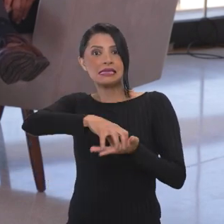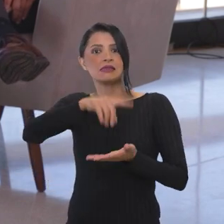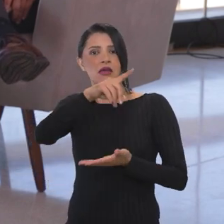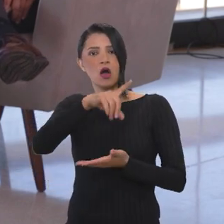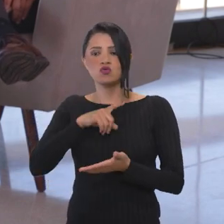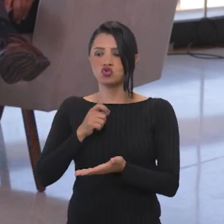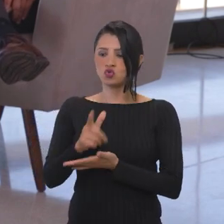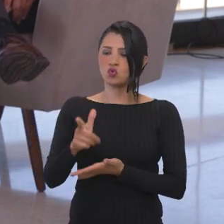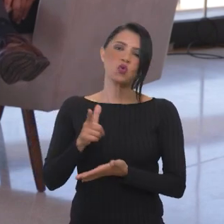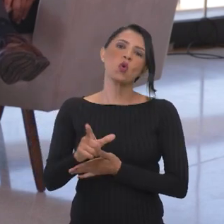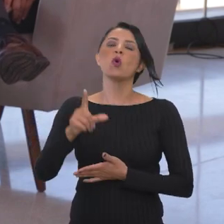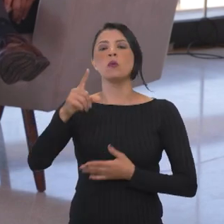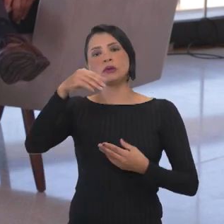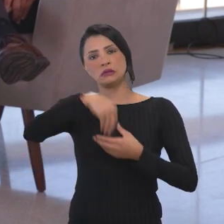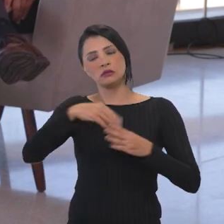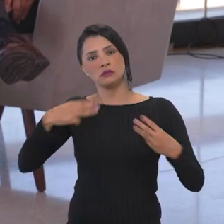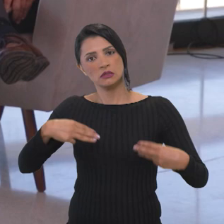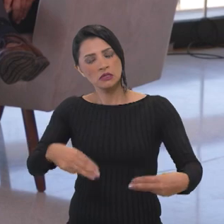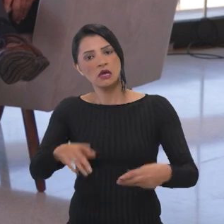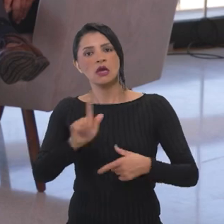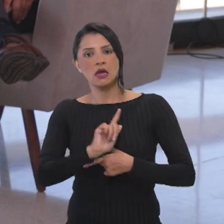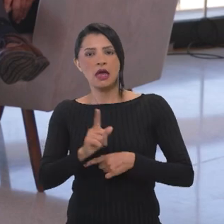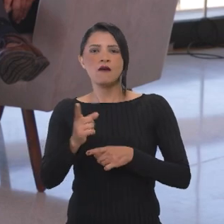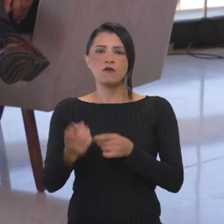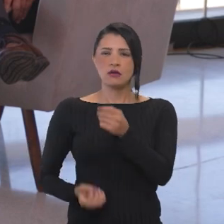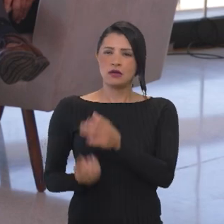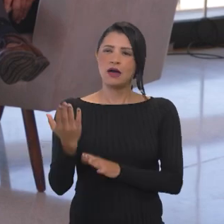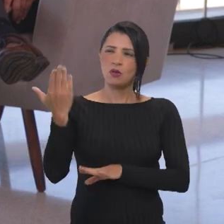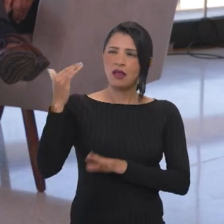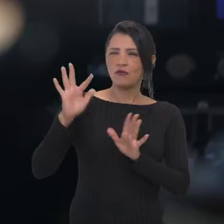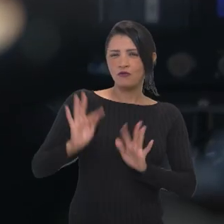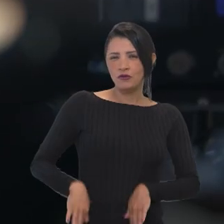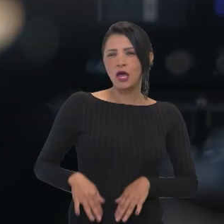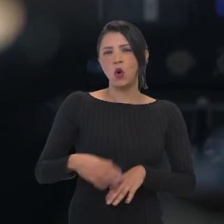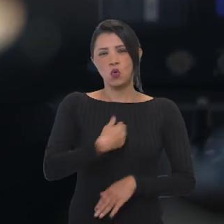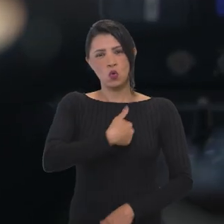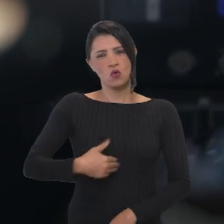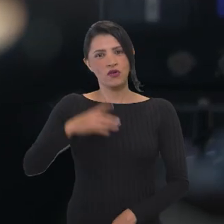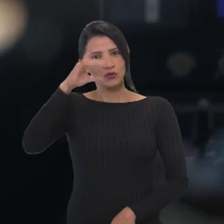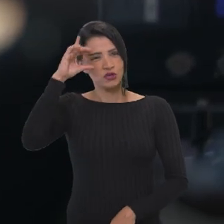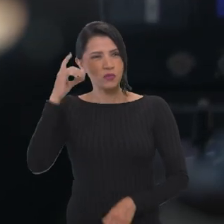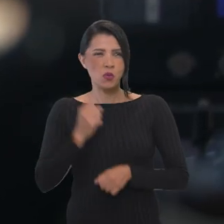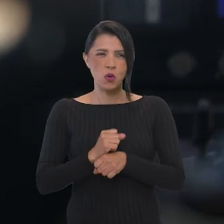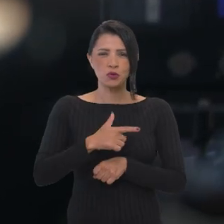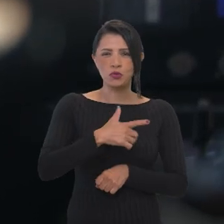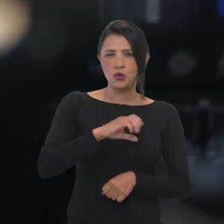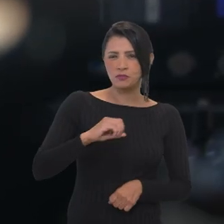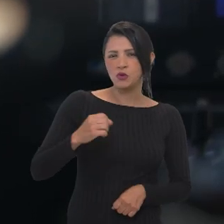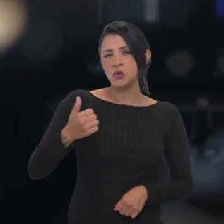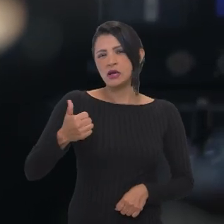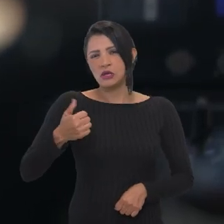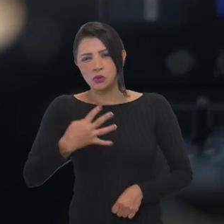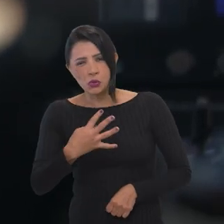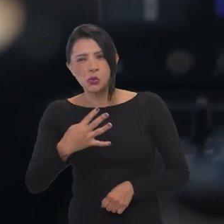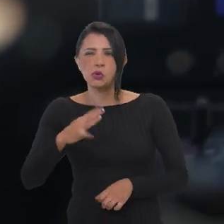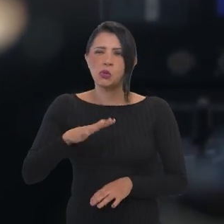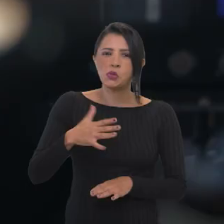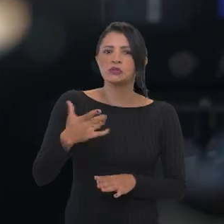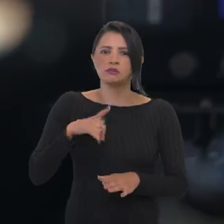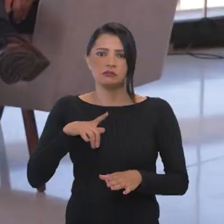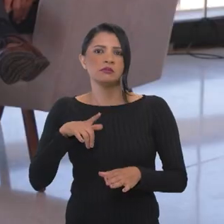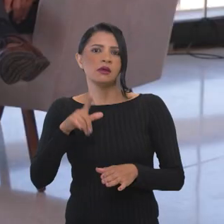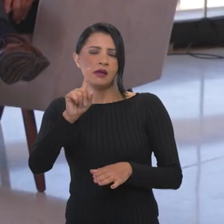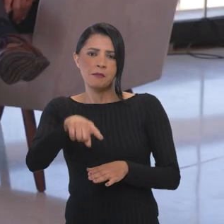Gestão. A Central de Compras foi feita no final do governo Dilma, na verdade, em 2014, não tanto no final, 13, 14, para pensar